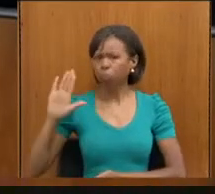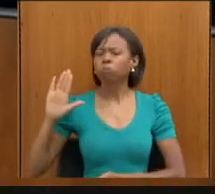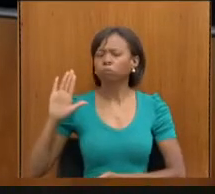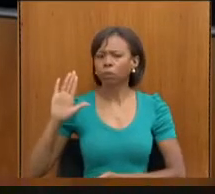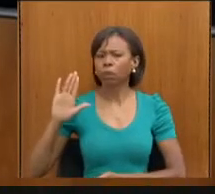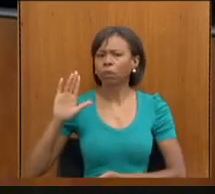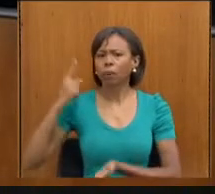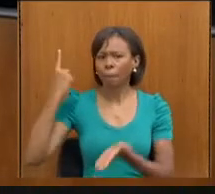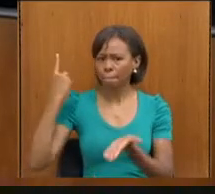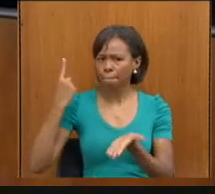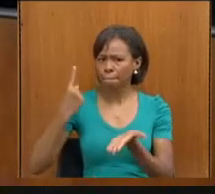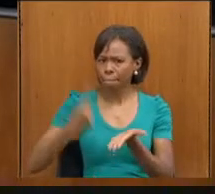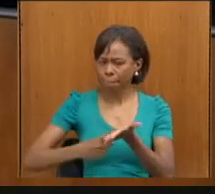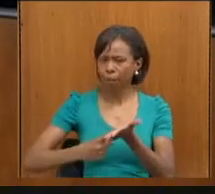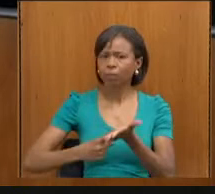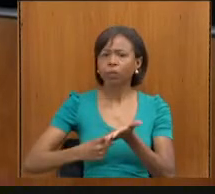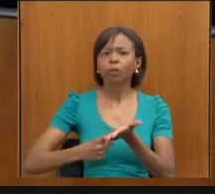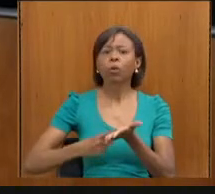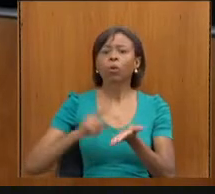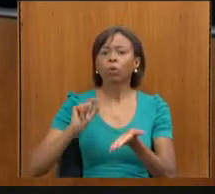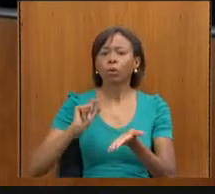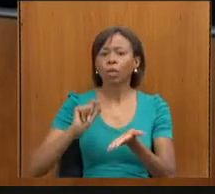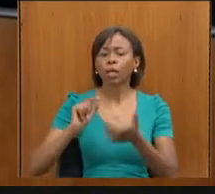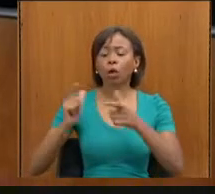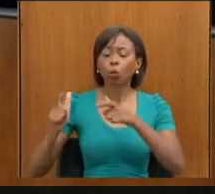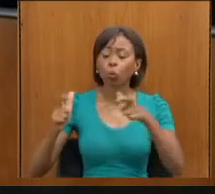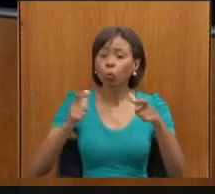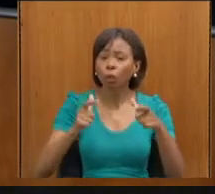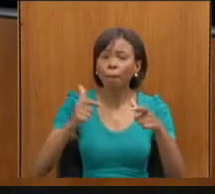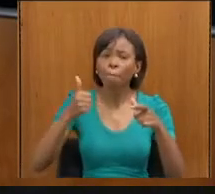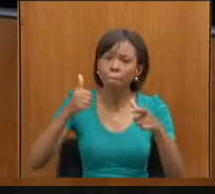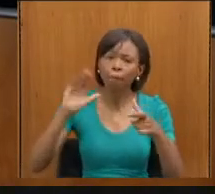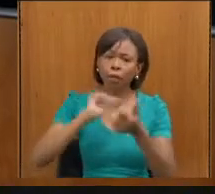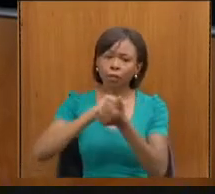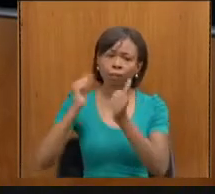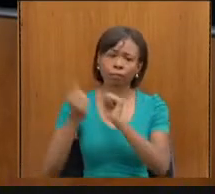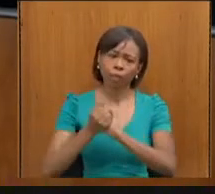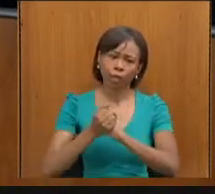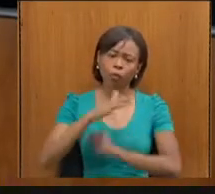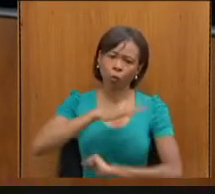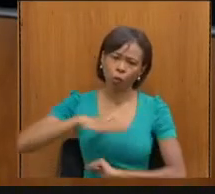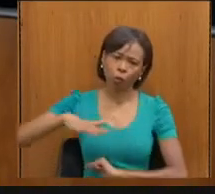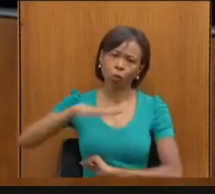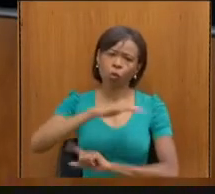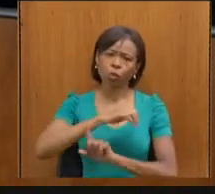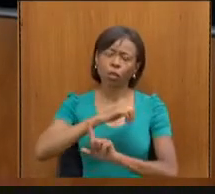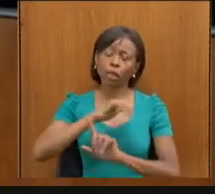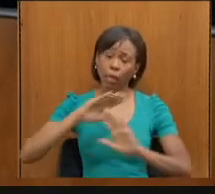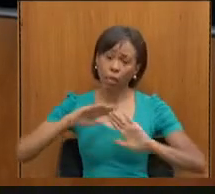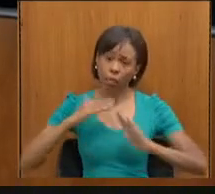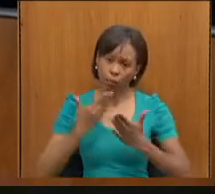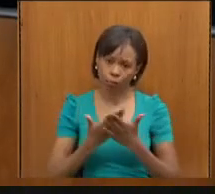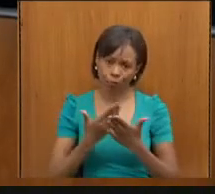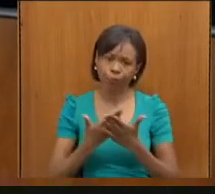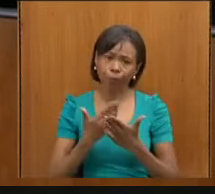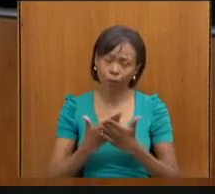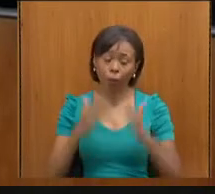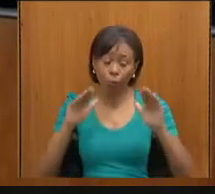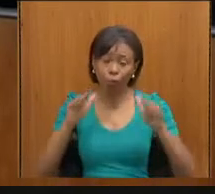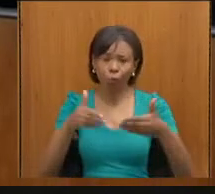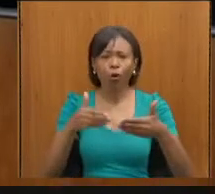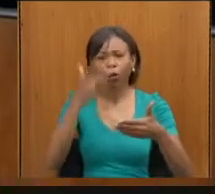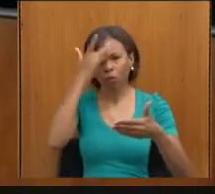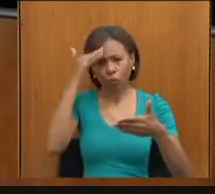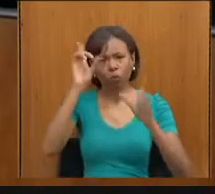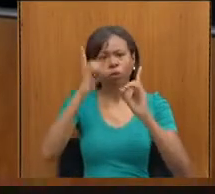um cenário mais adaptado no universo escolar para atender os alunos com deficiência. Infelizmente,